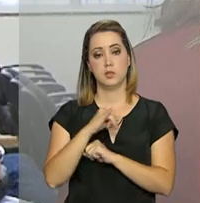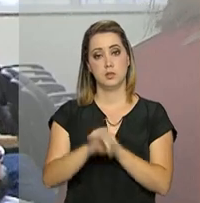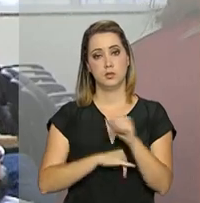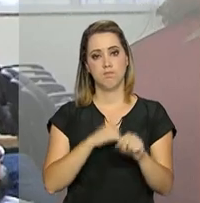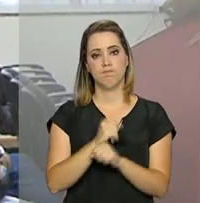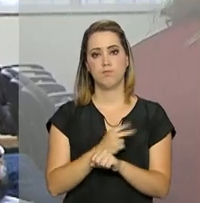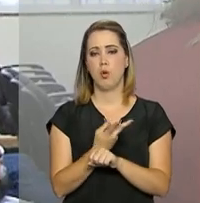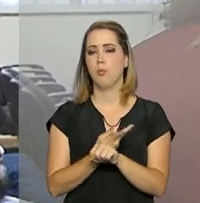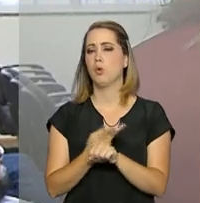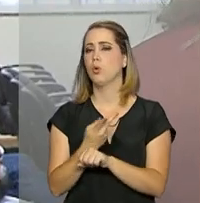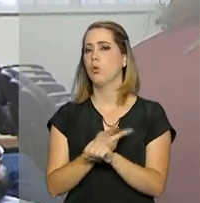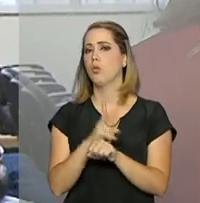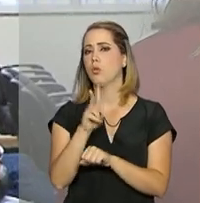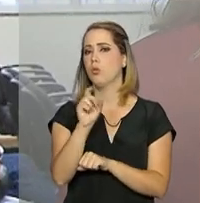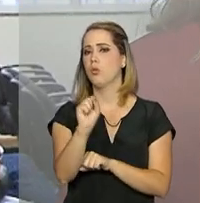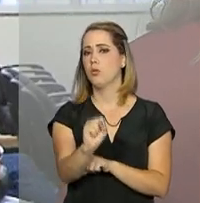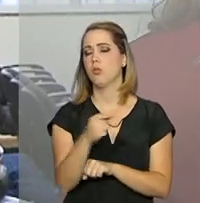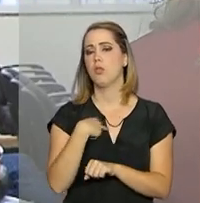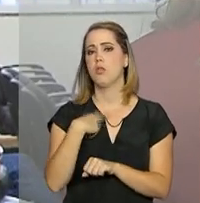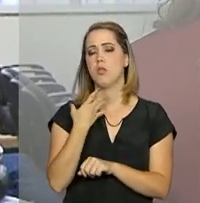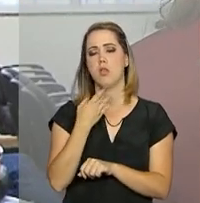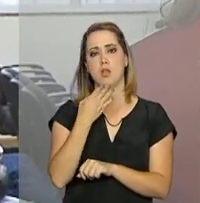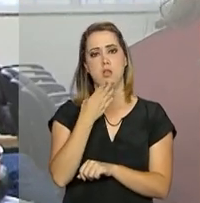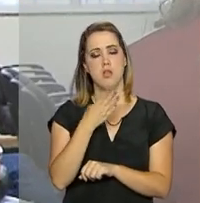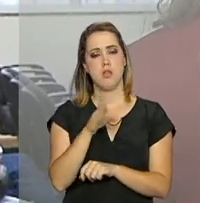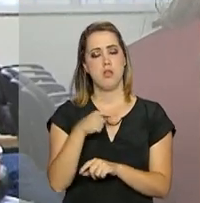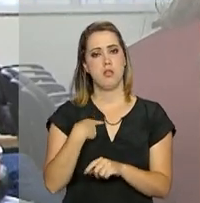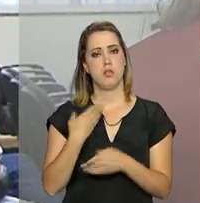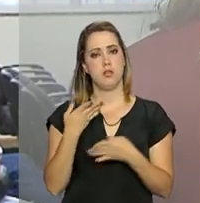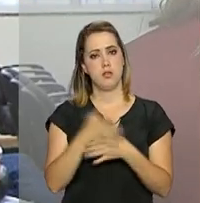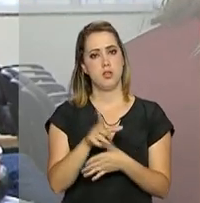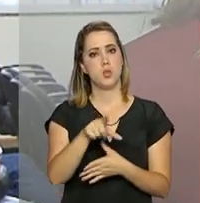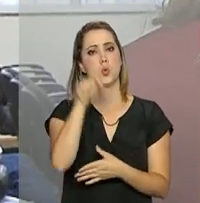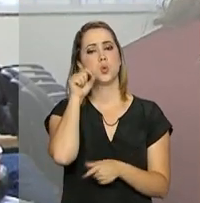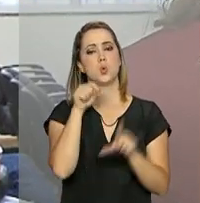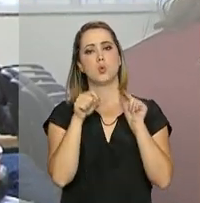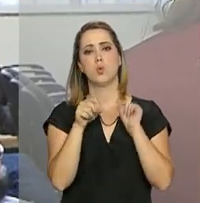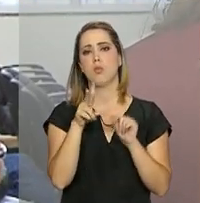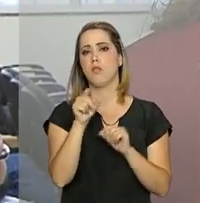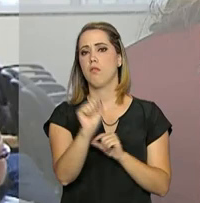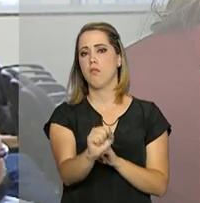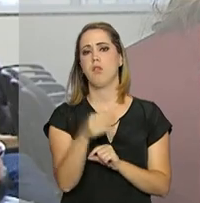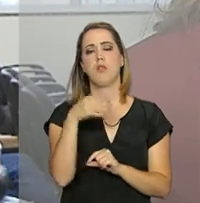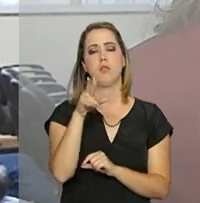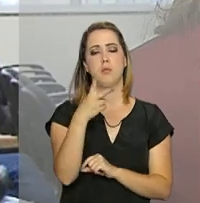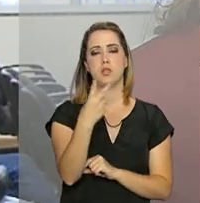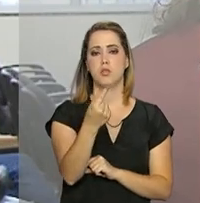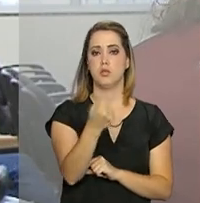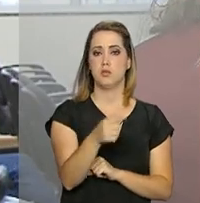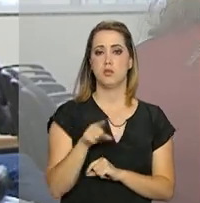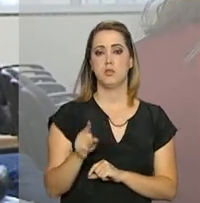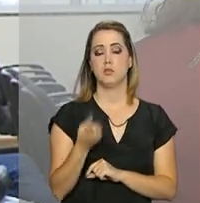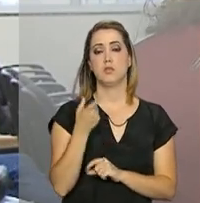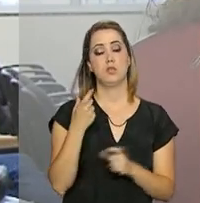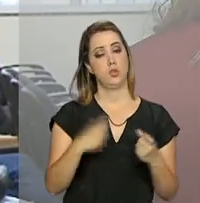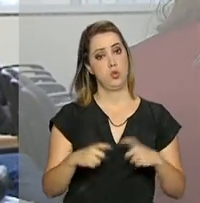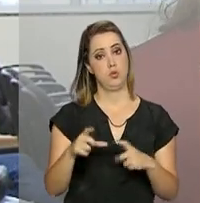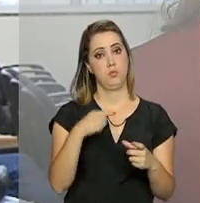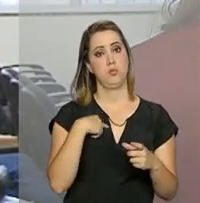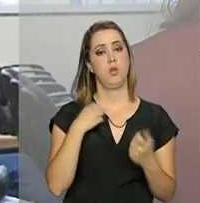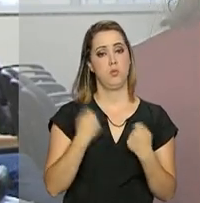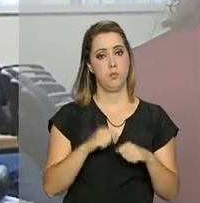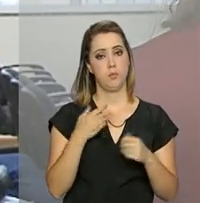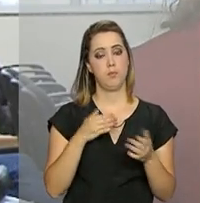pesquisar e se candidatar a vagas disponíveis. São mais de 27 mil vagas no portal para